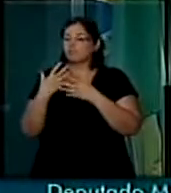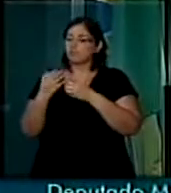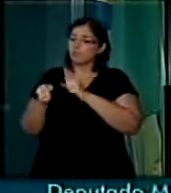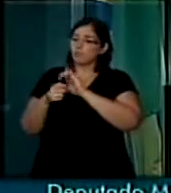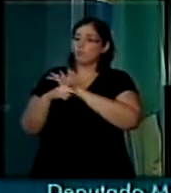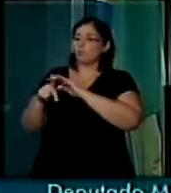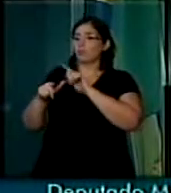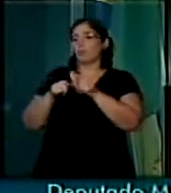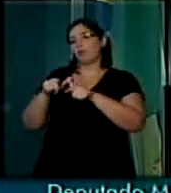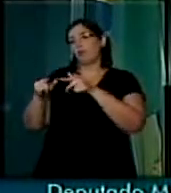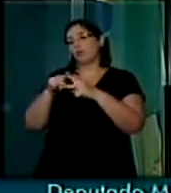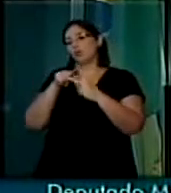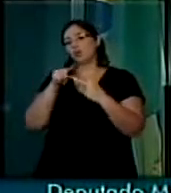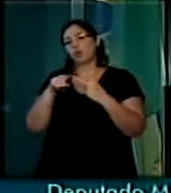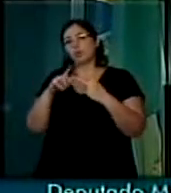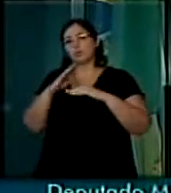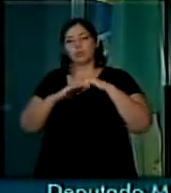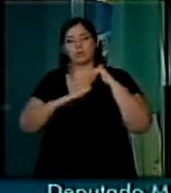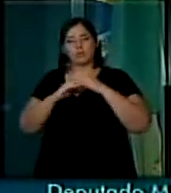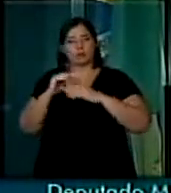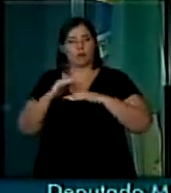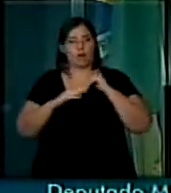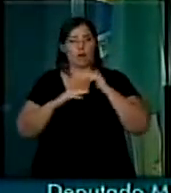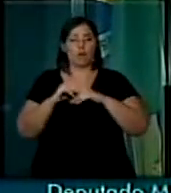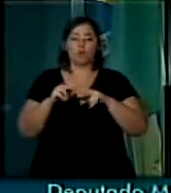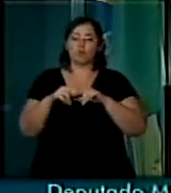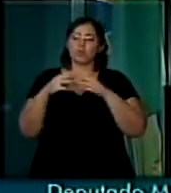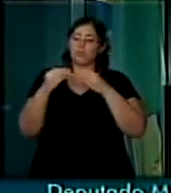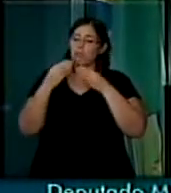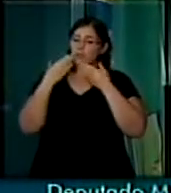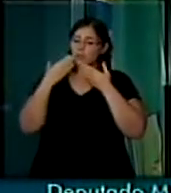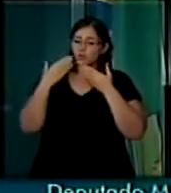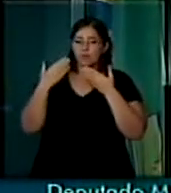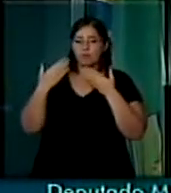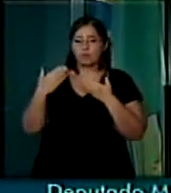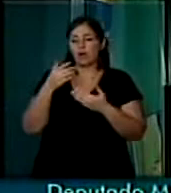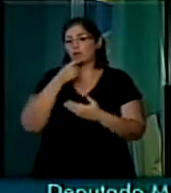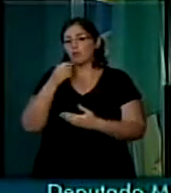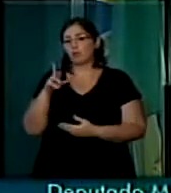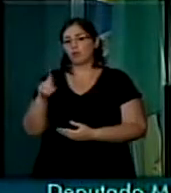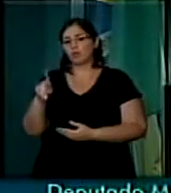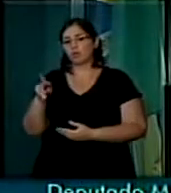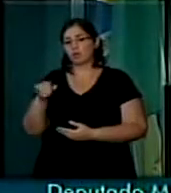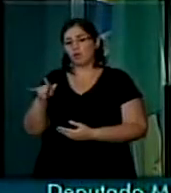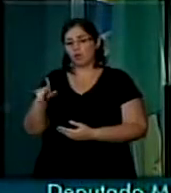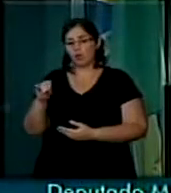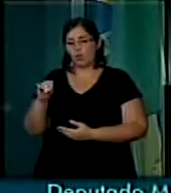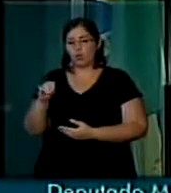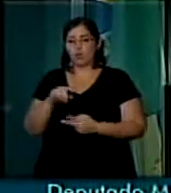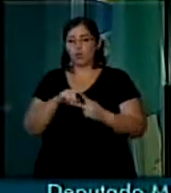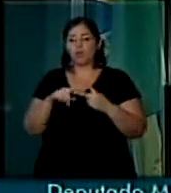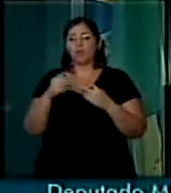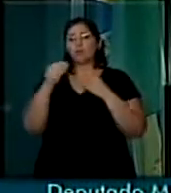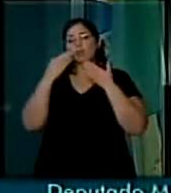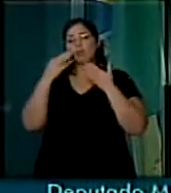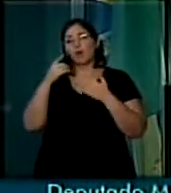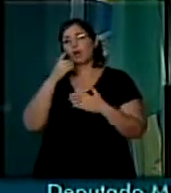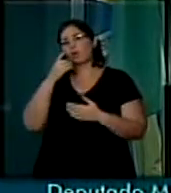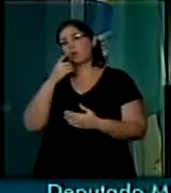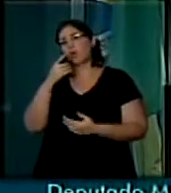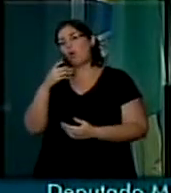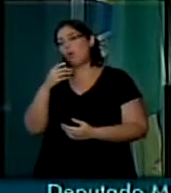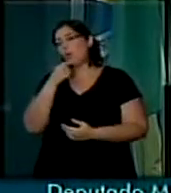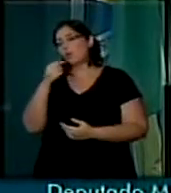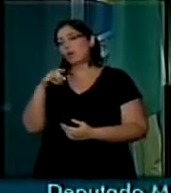trabalho desses dois profissionais. Portanto, muito obrigado, doutor Rodrigo Furlan, muito obrigado, doutor Euclides